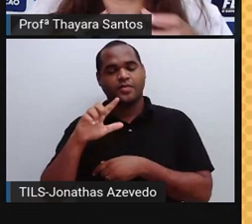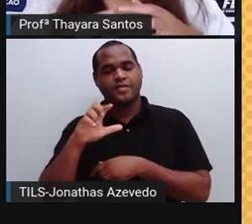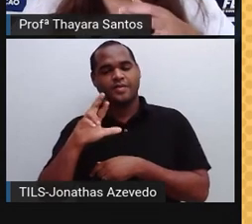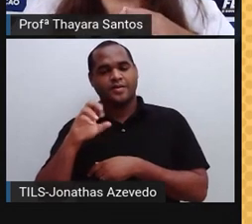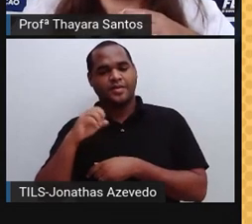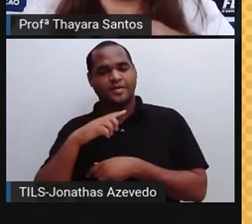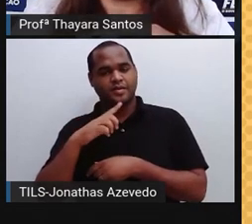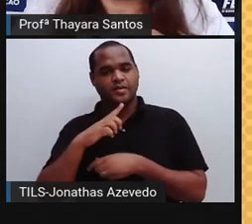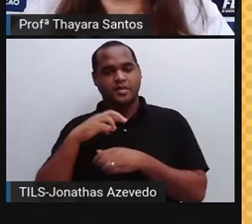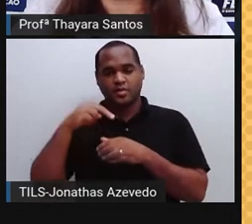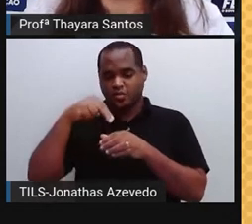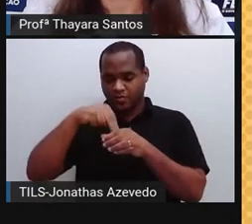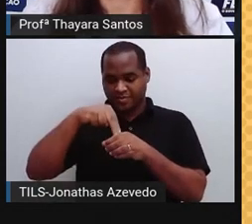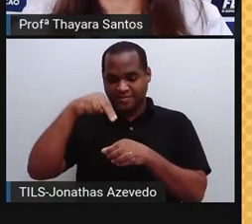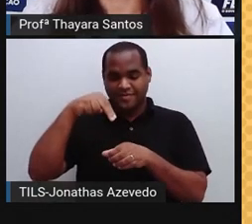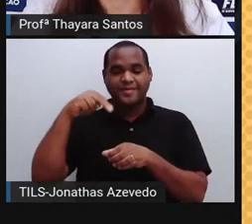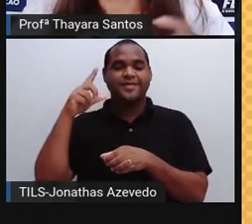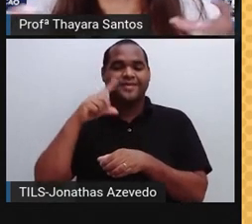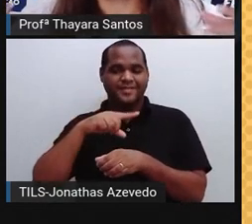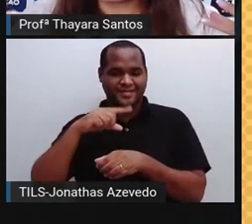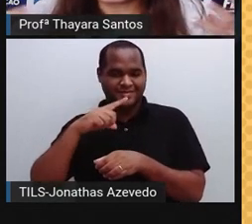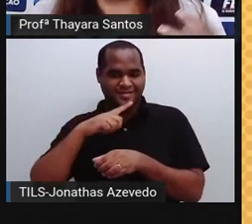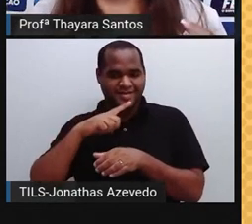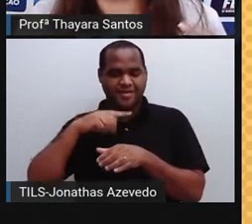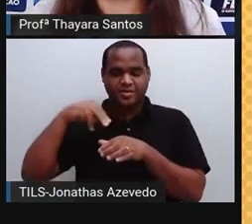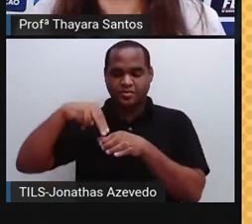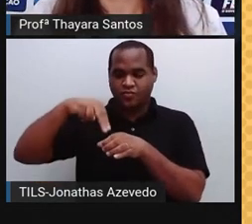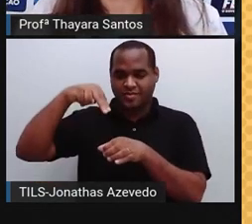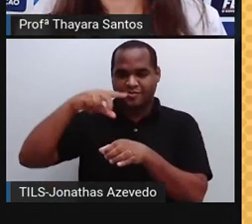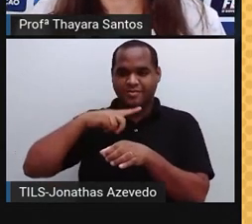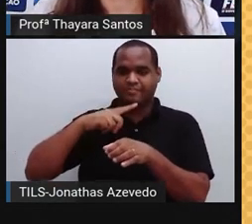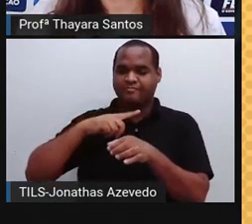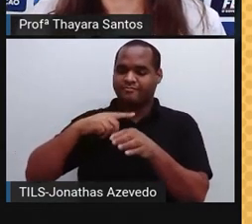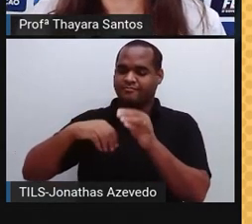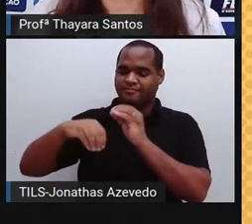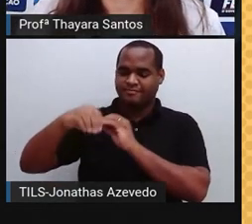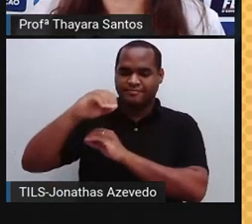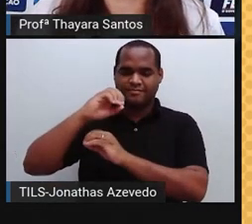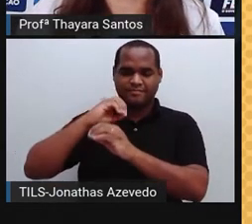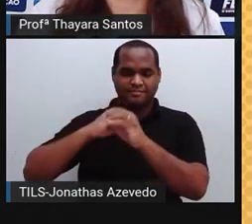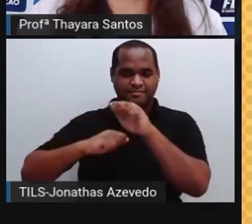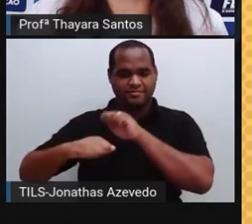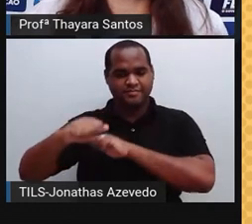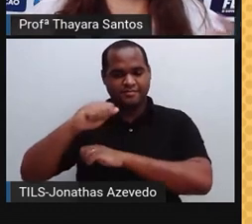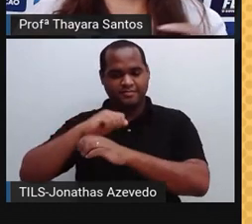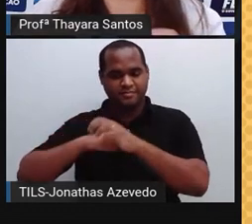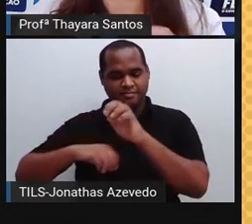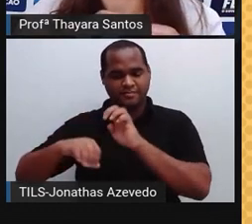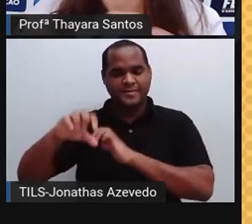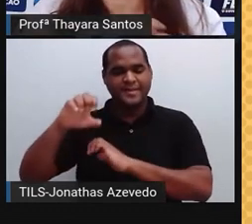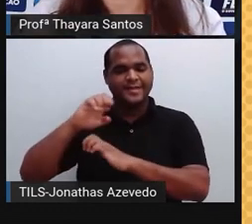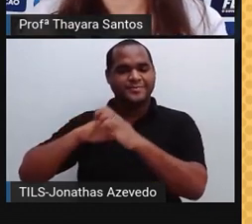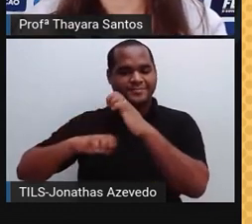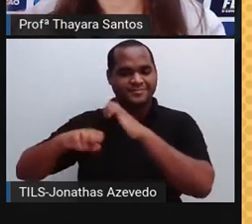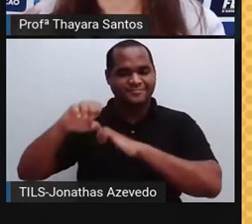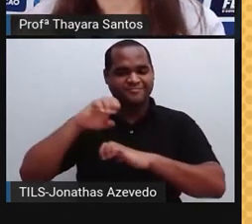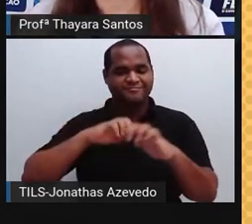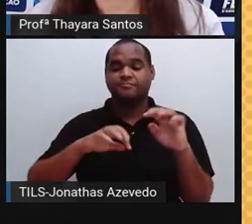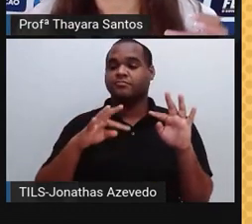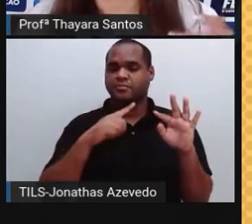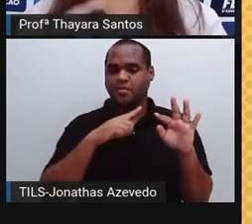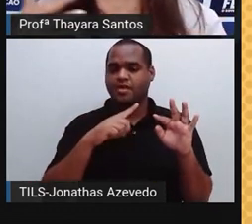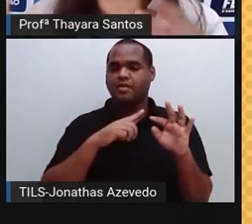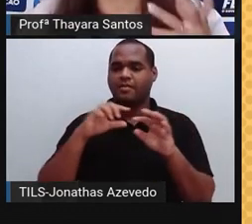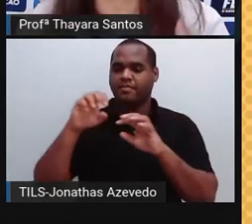seja, ele tinha um núcleo mesmo e ao redor desse núcleo estaria os elétrons, né? Os elétrons estariam ao redor